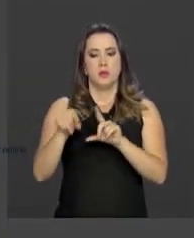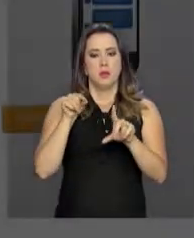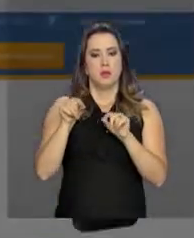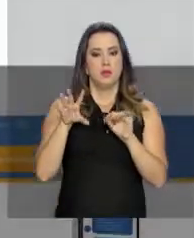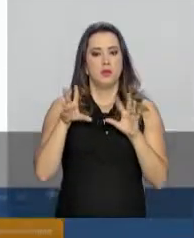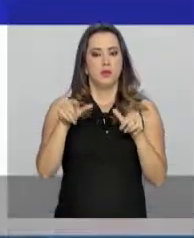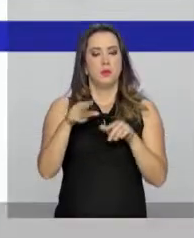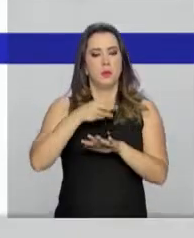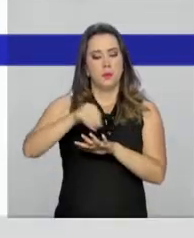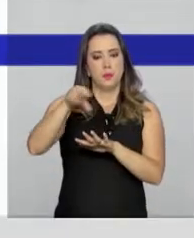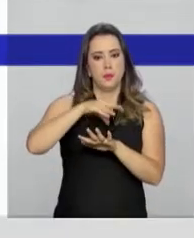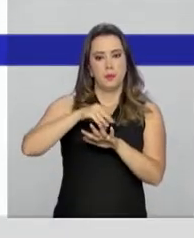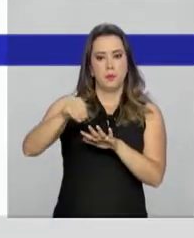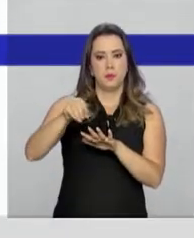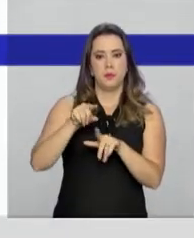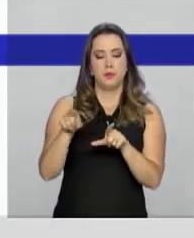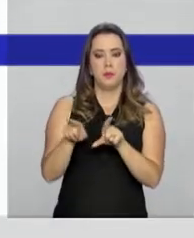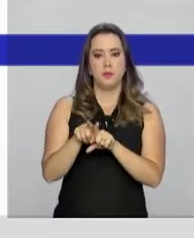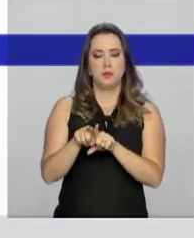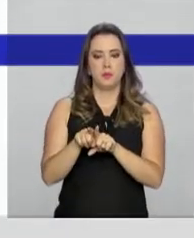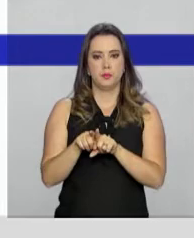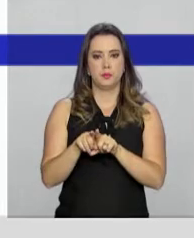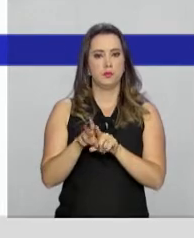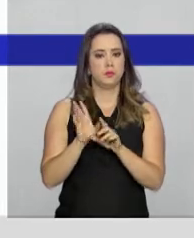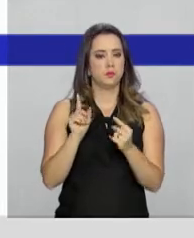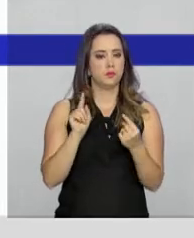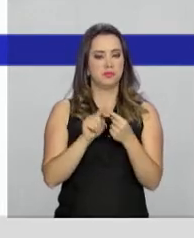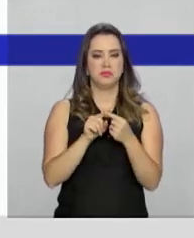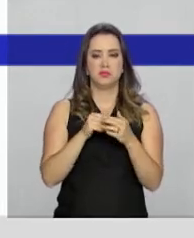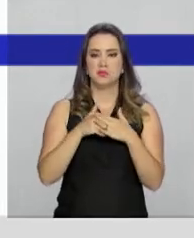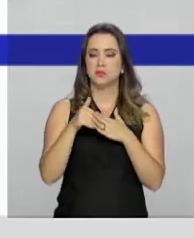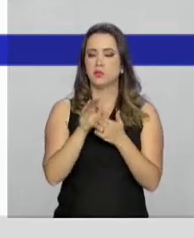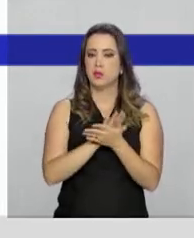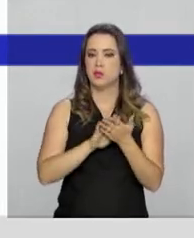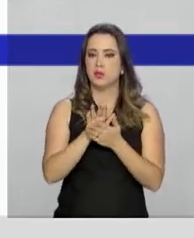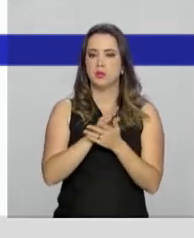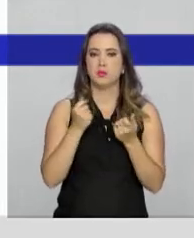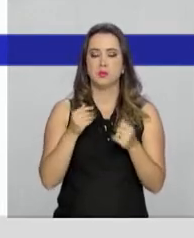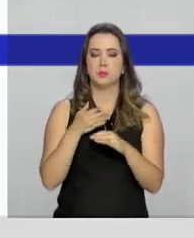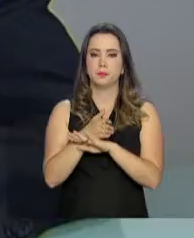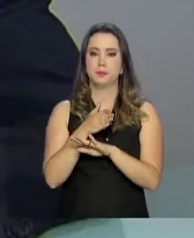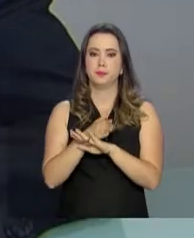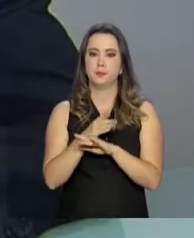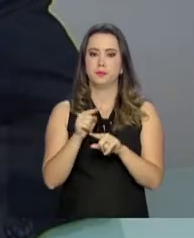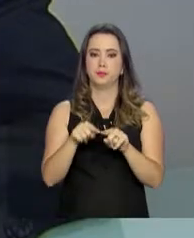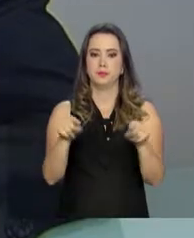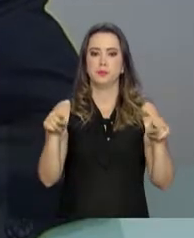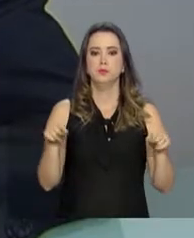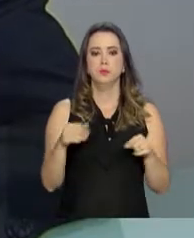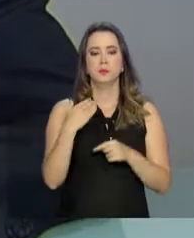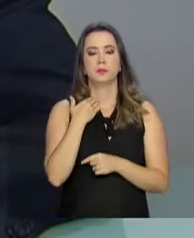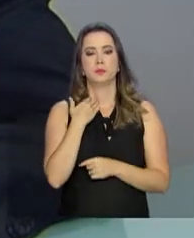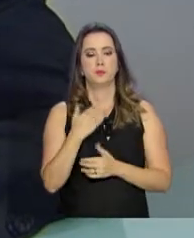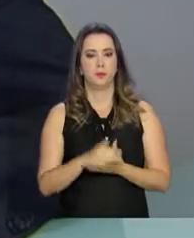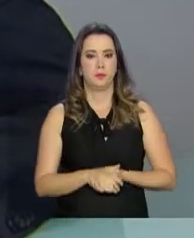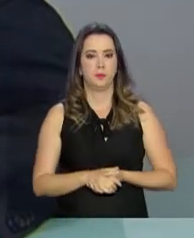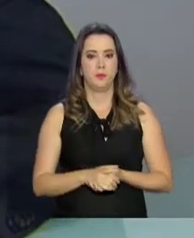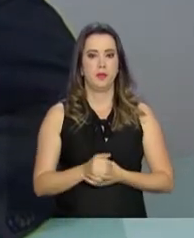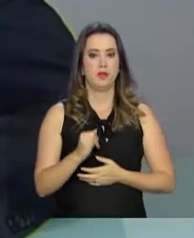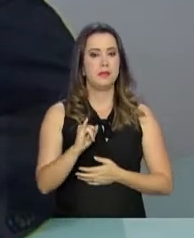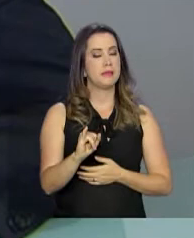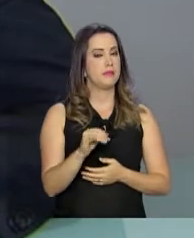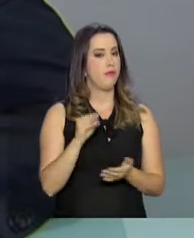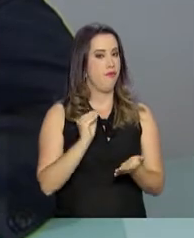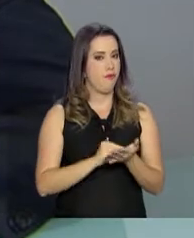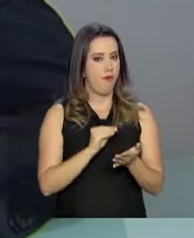todas essas informações diretamente, sem precisar comparecer a uma agência da Caixa. Caso o FGTS não esteja sendo